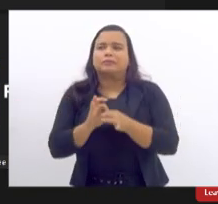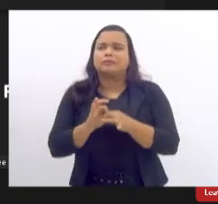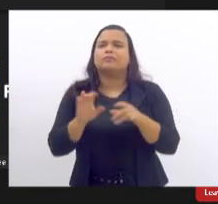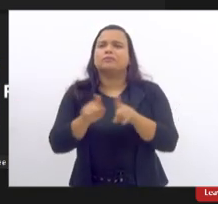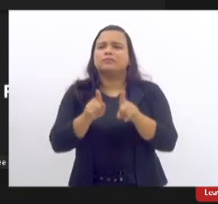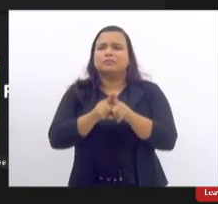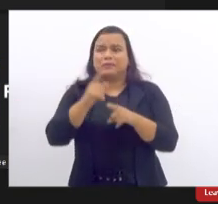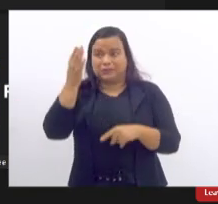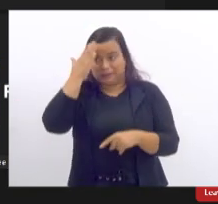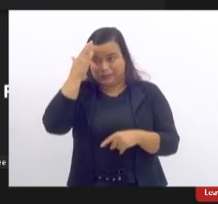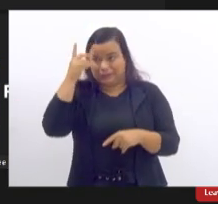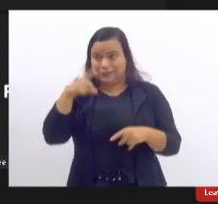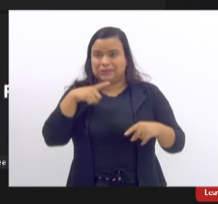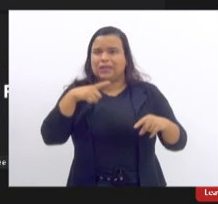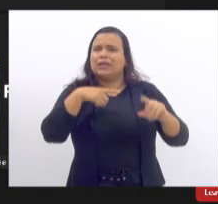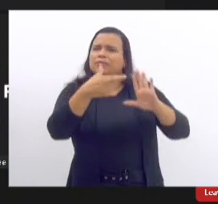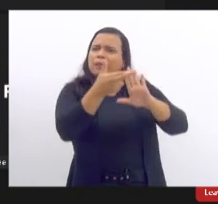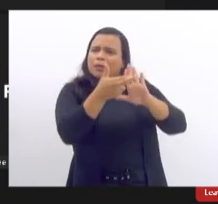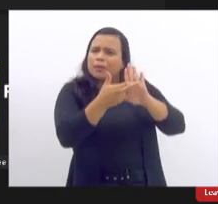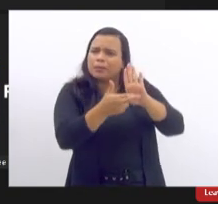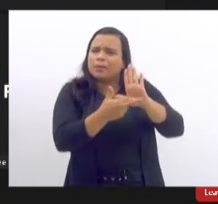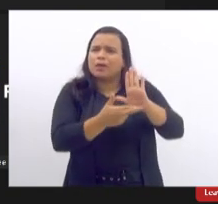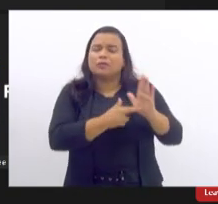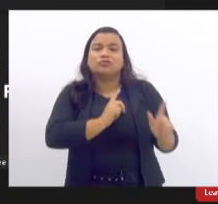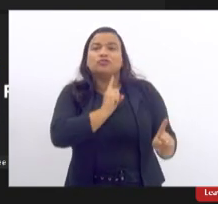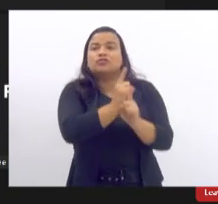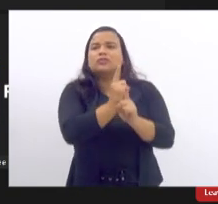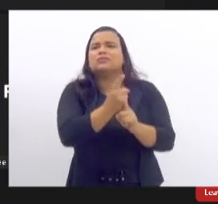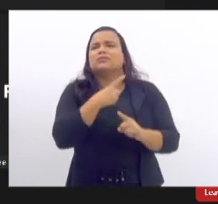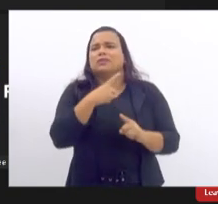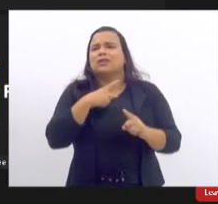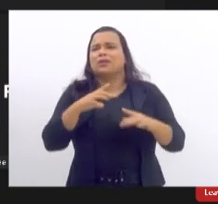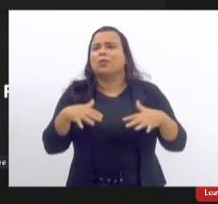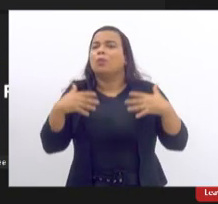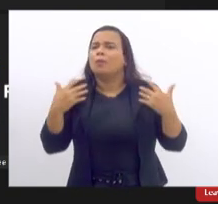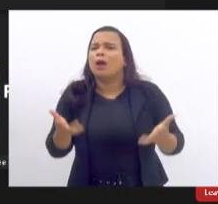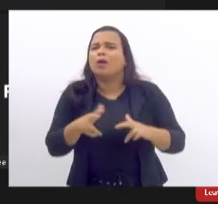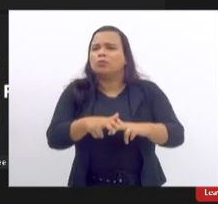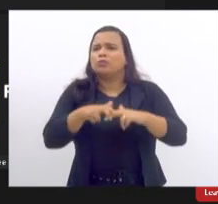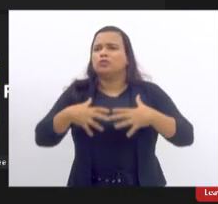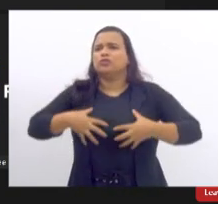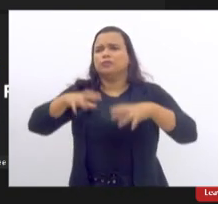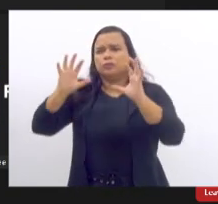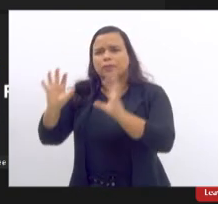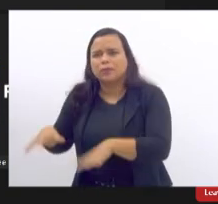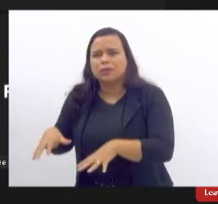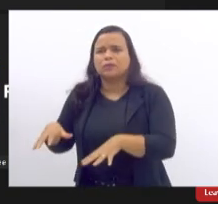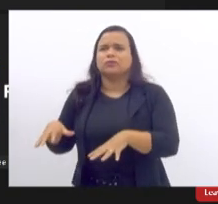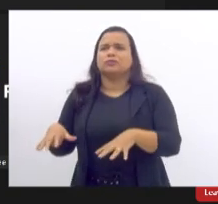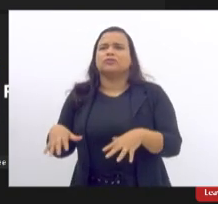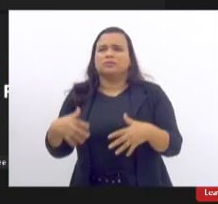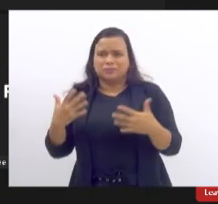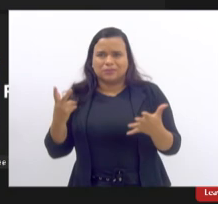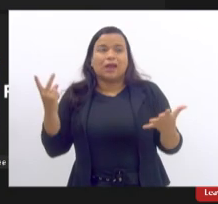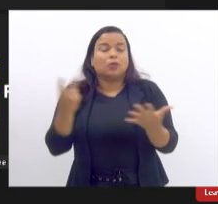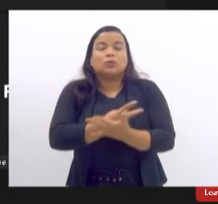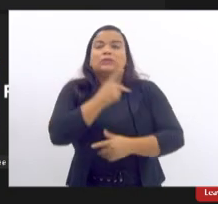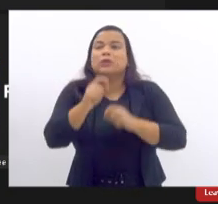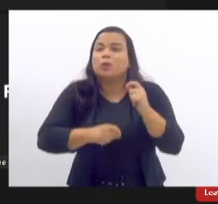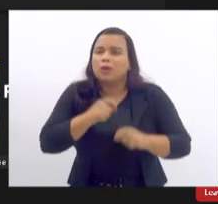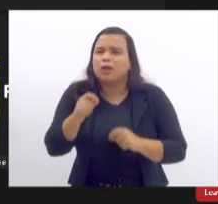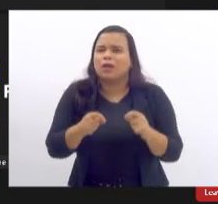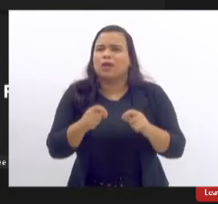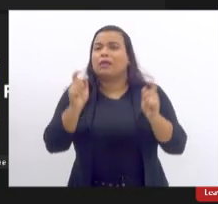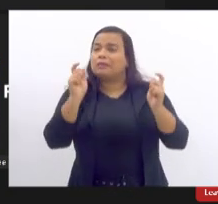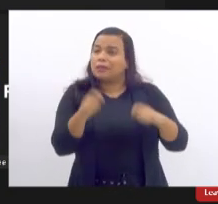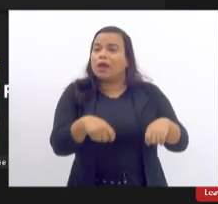ter um protocolo para que possa ser feito o diagnóstico de qual é a razão do implante o que aconteceu para